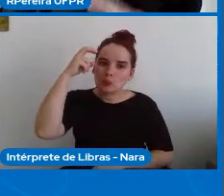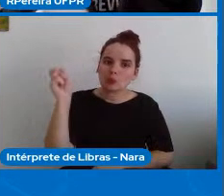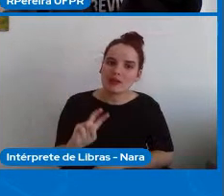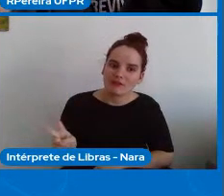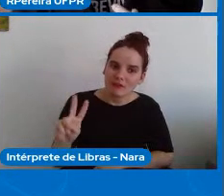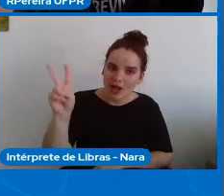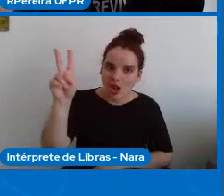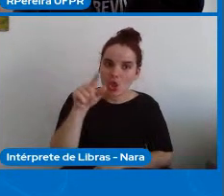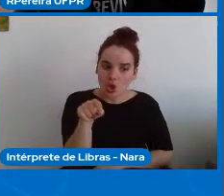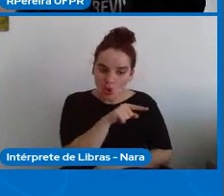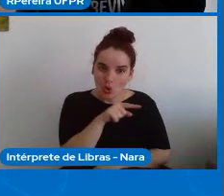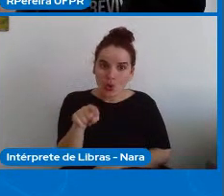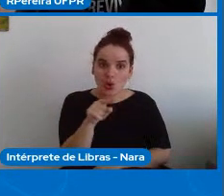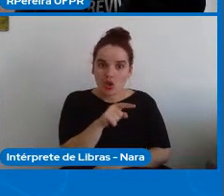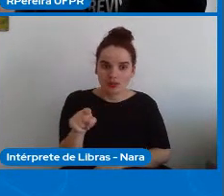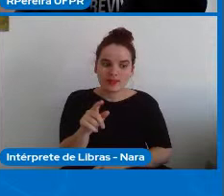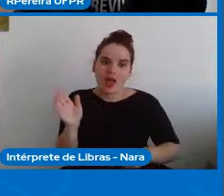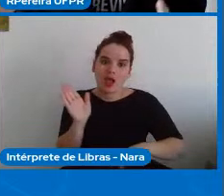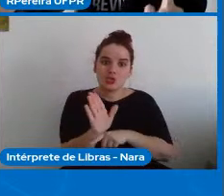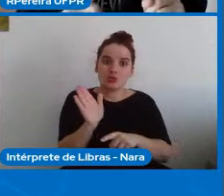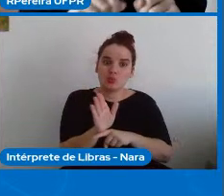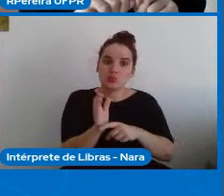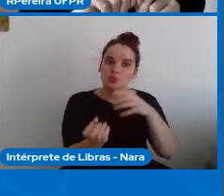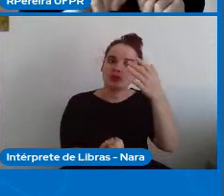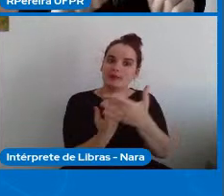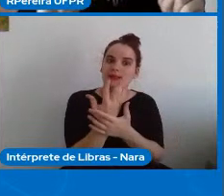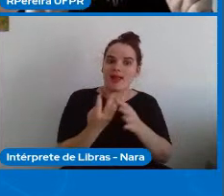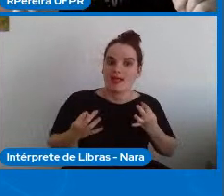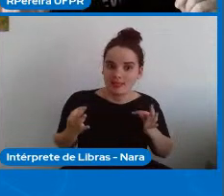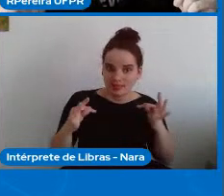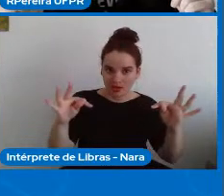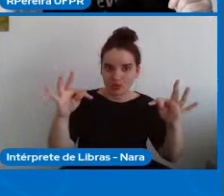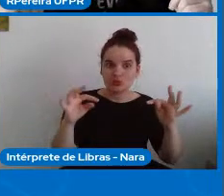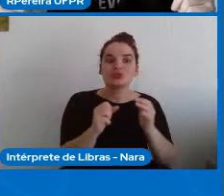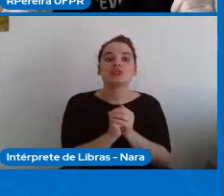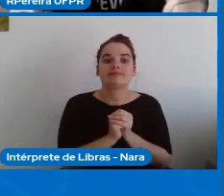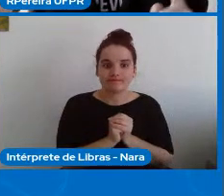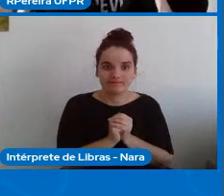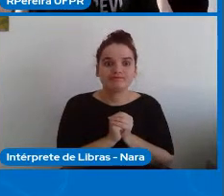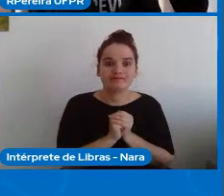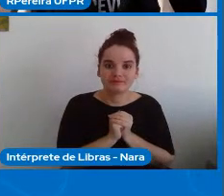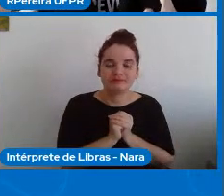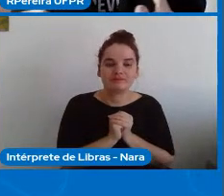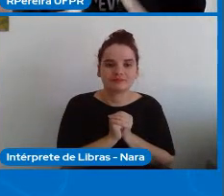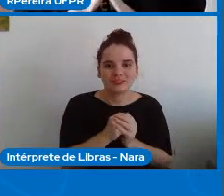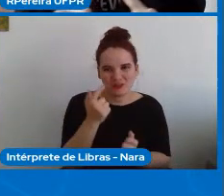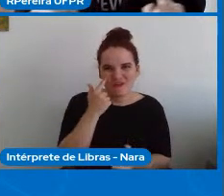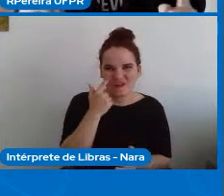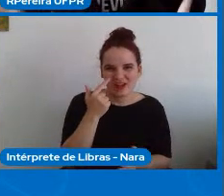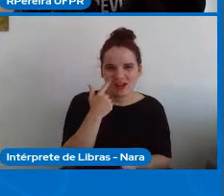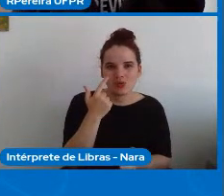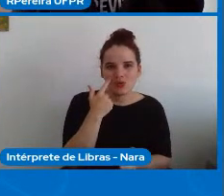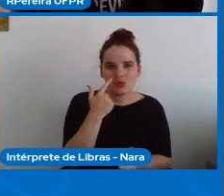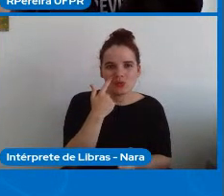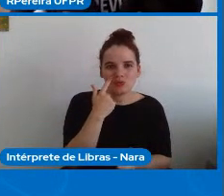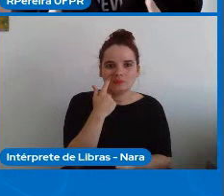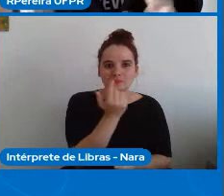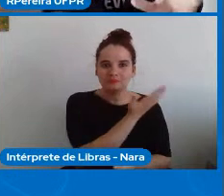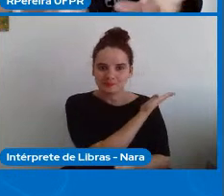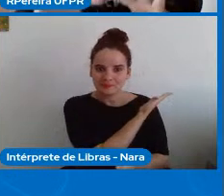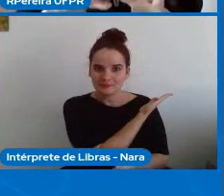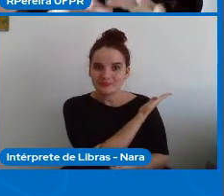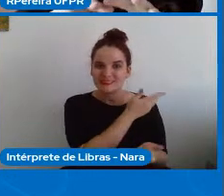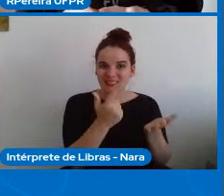isso para um processo de construção de tecnologia então na combinação dessas dessas visões